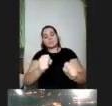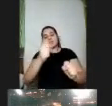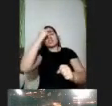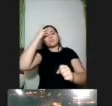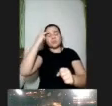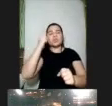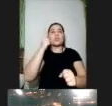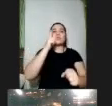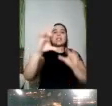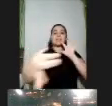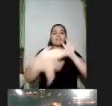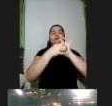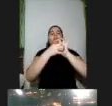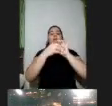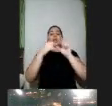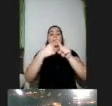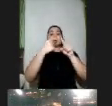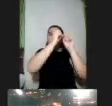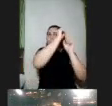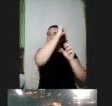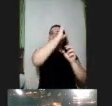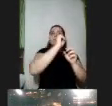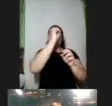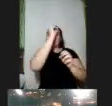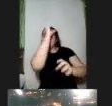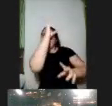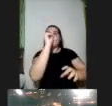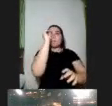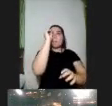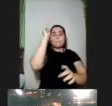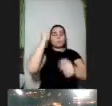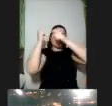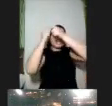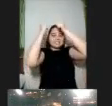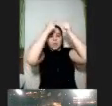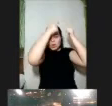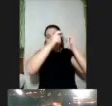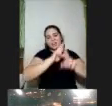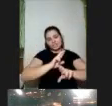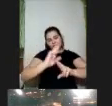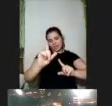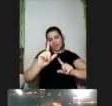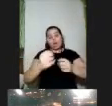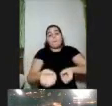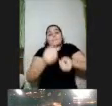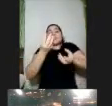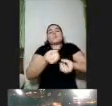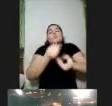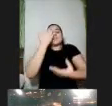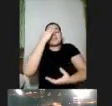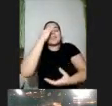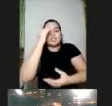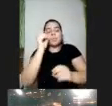por quê? porque eu vou ampliando o movimento cerebral de buscar produzir entendimento sobre isso que está sendo